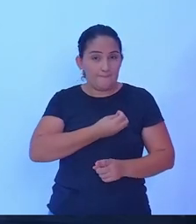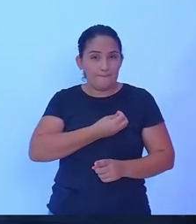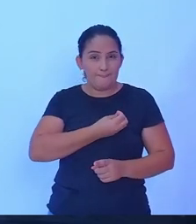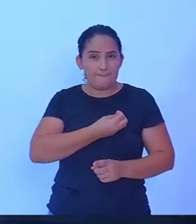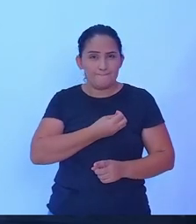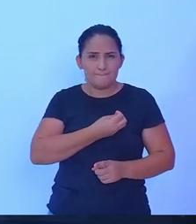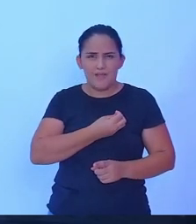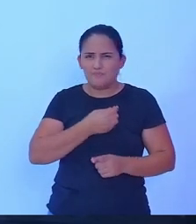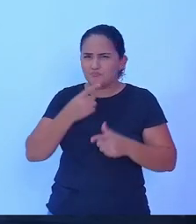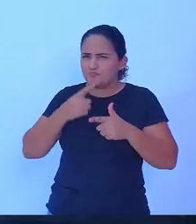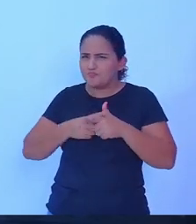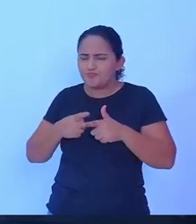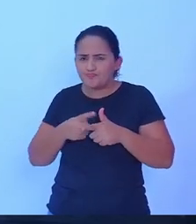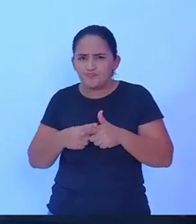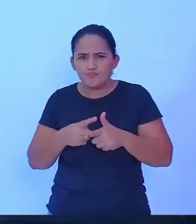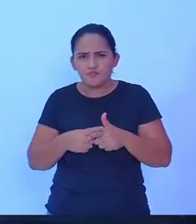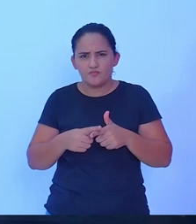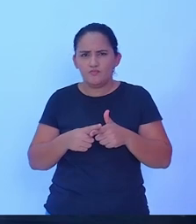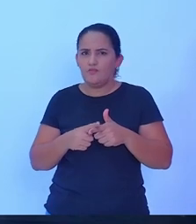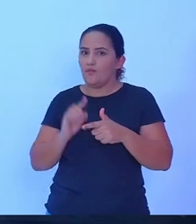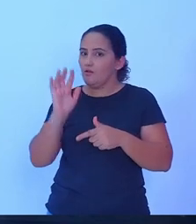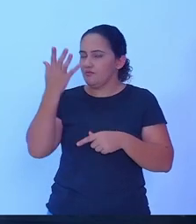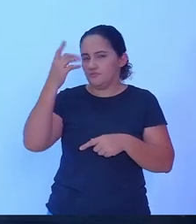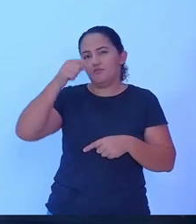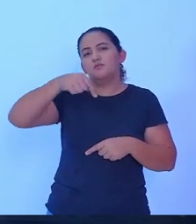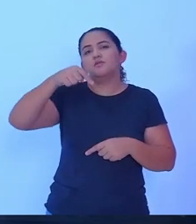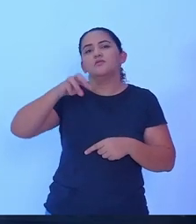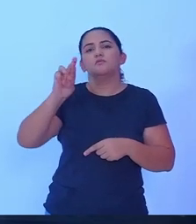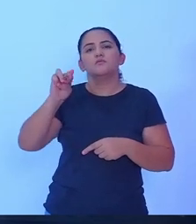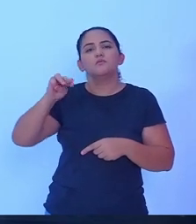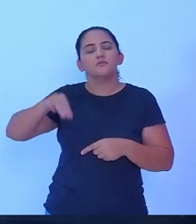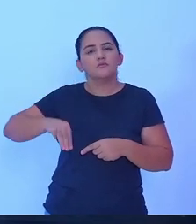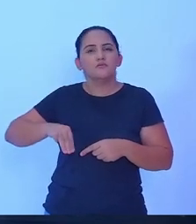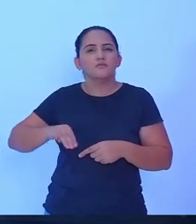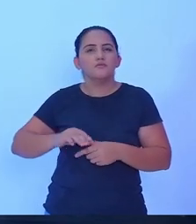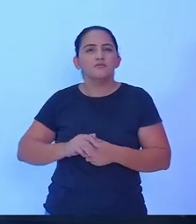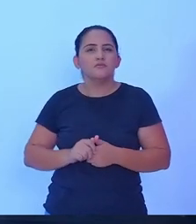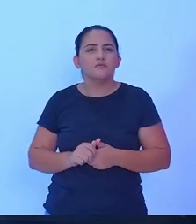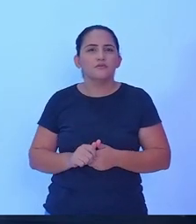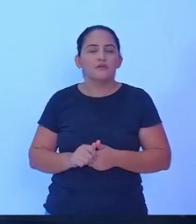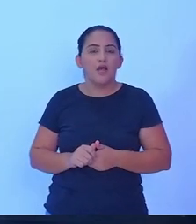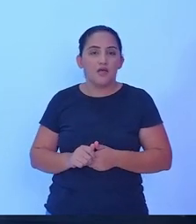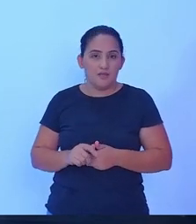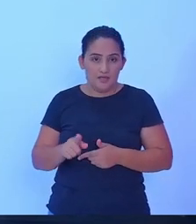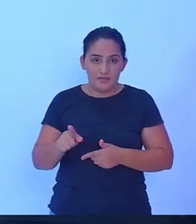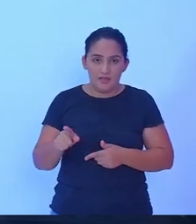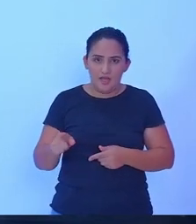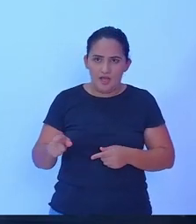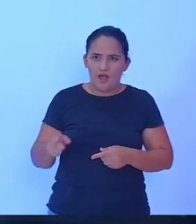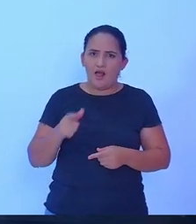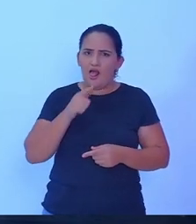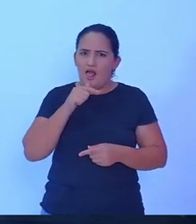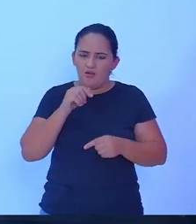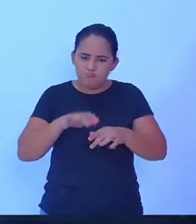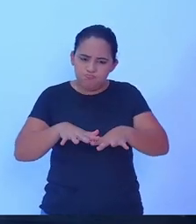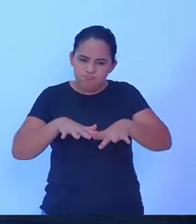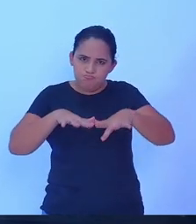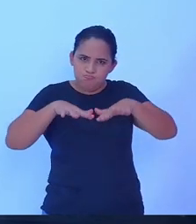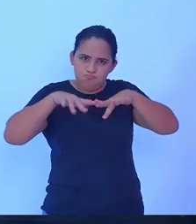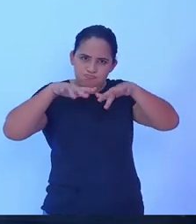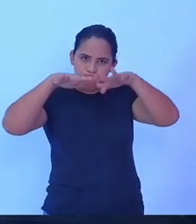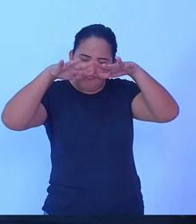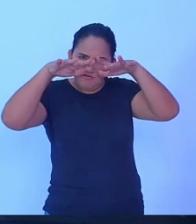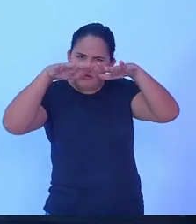problemática que nós enfrentamos aqui no nosso município que é a questão dos alagamentos e o nosso poder público